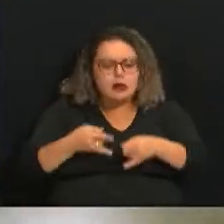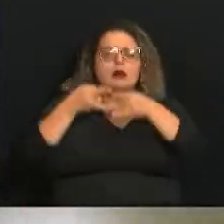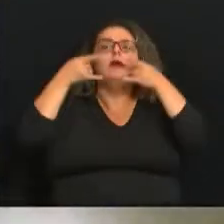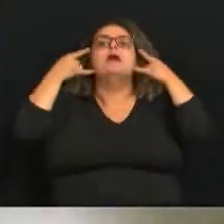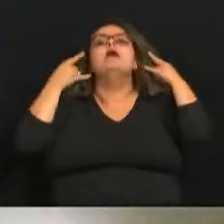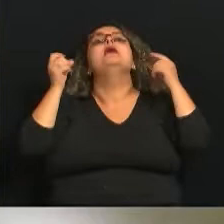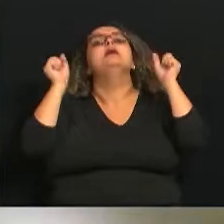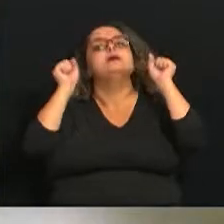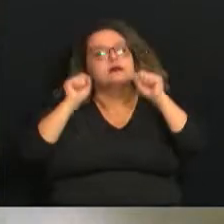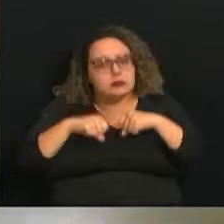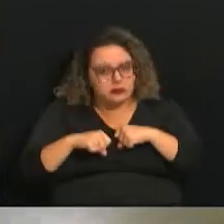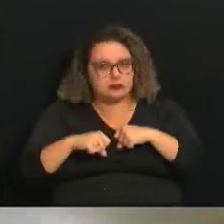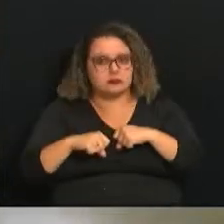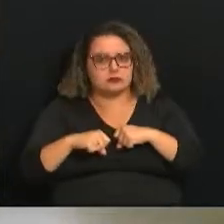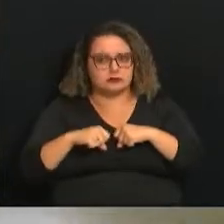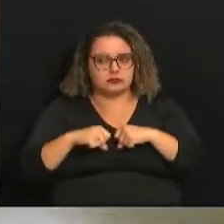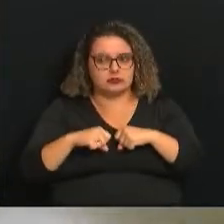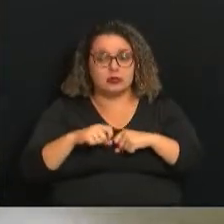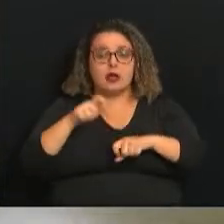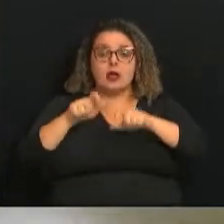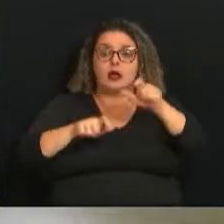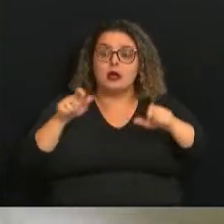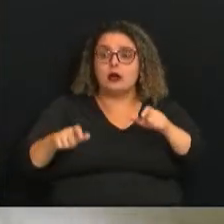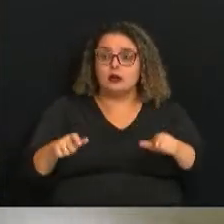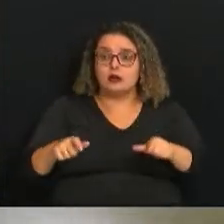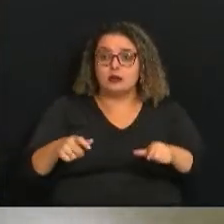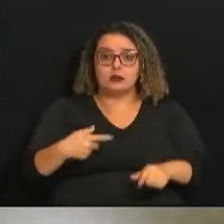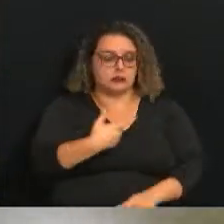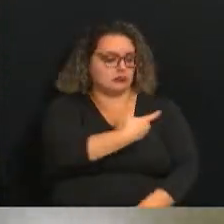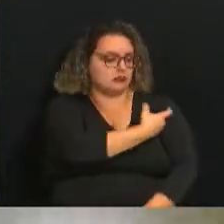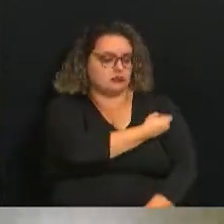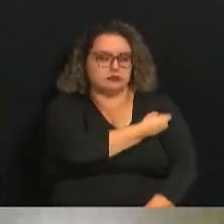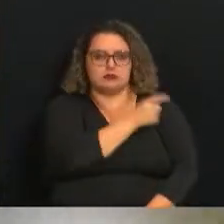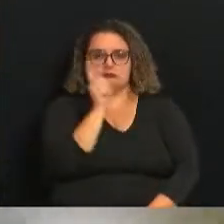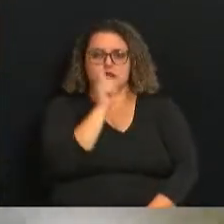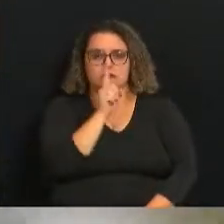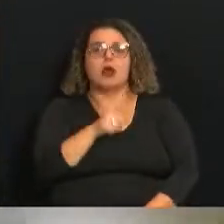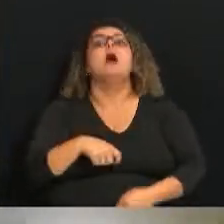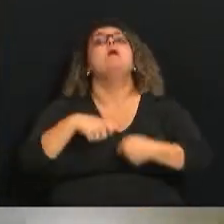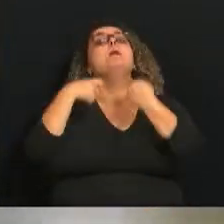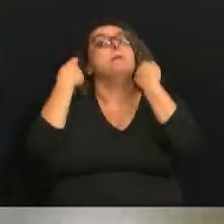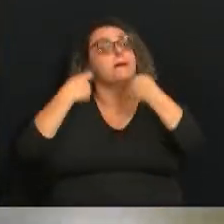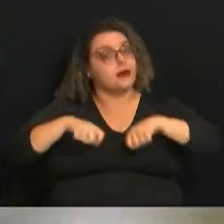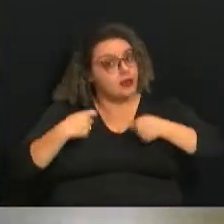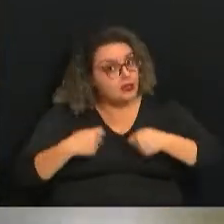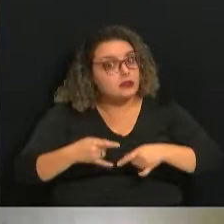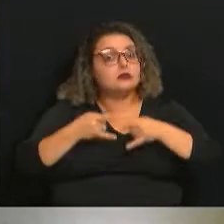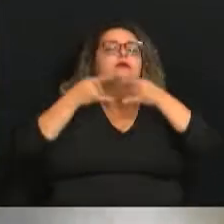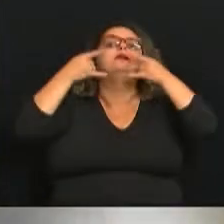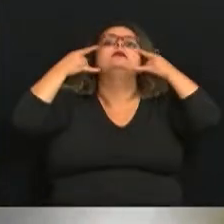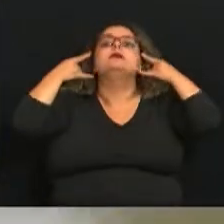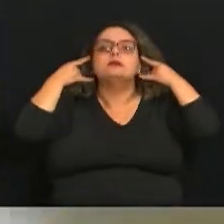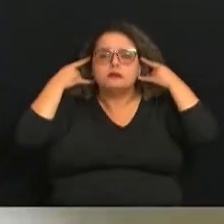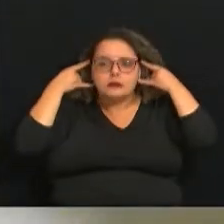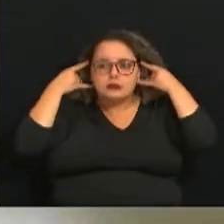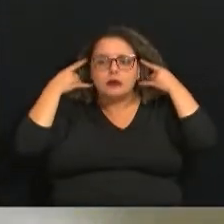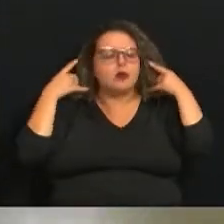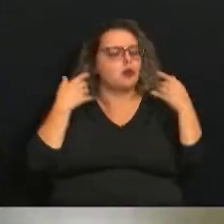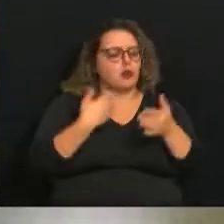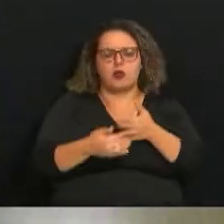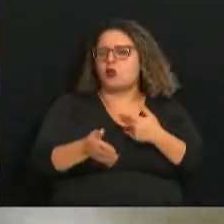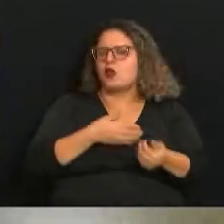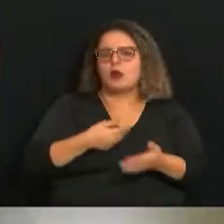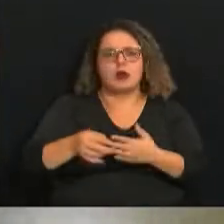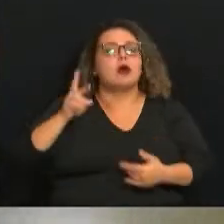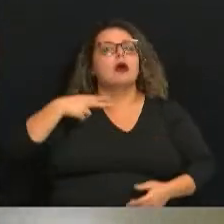continuar usando a máscara. As pessoas que não são vacinadas, que não foram vacinadas por qualquer razão,